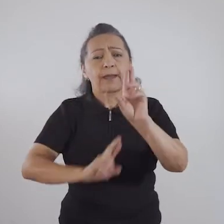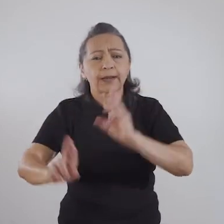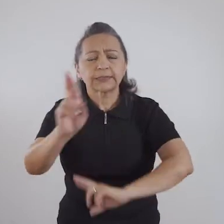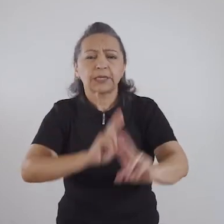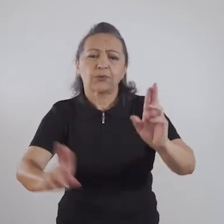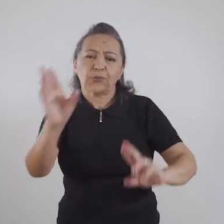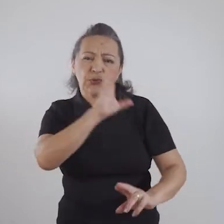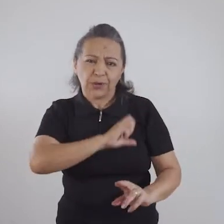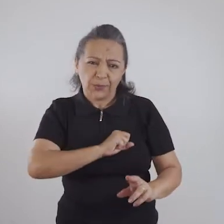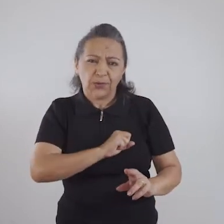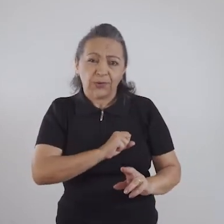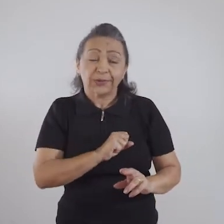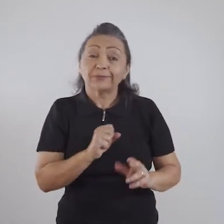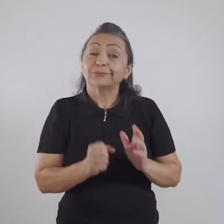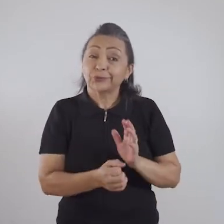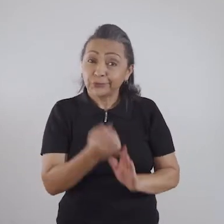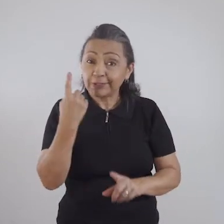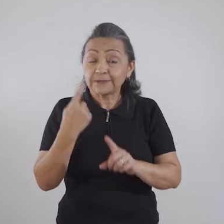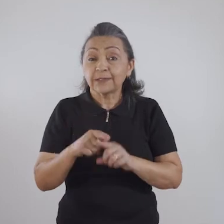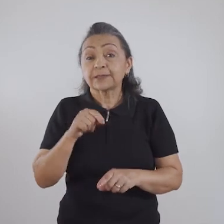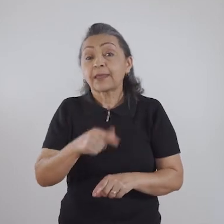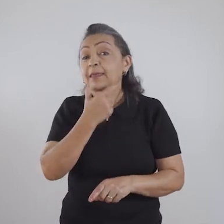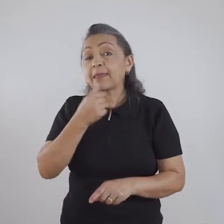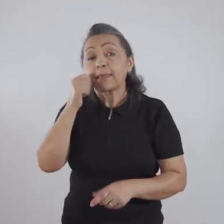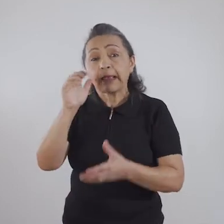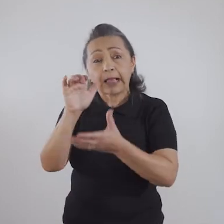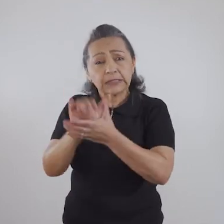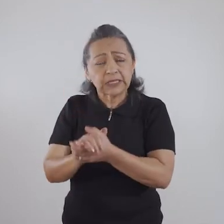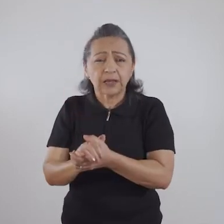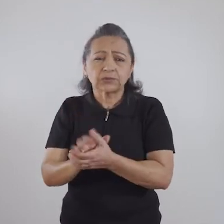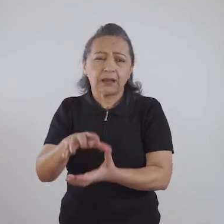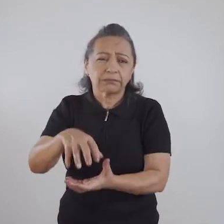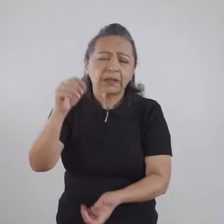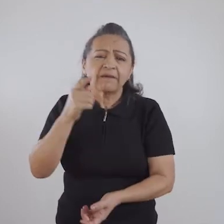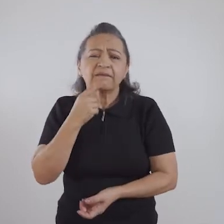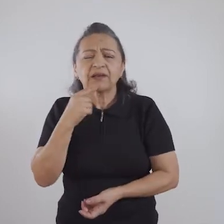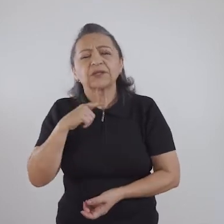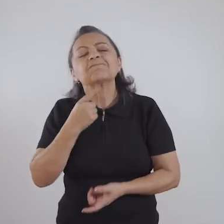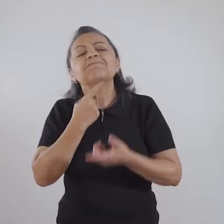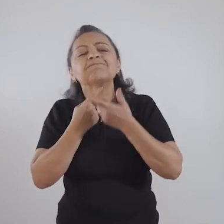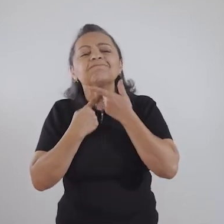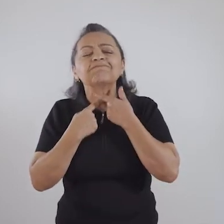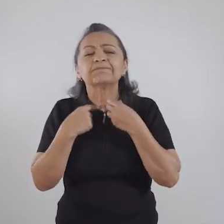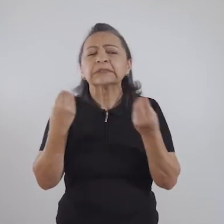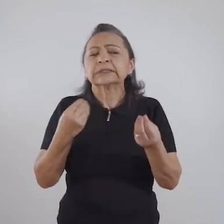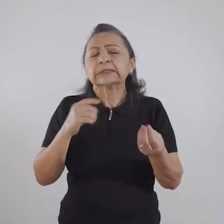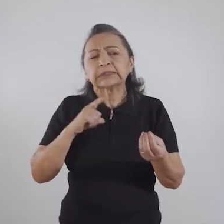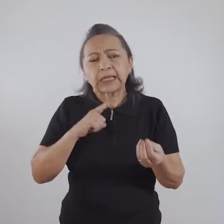a sexualidade, que seja uma relação amorosa. Então, muitas vezes, casais dizem